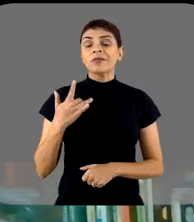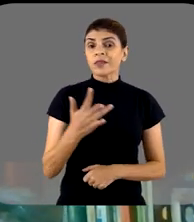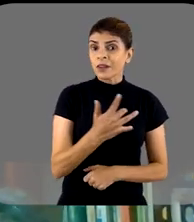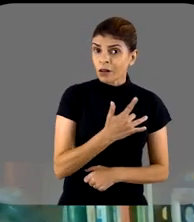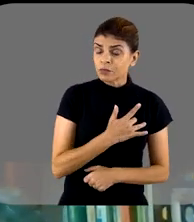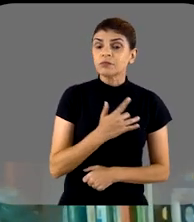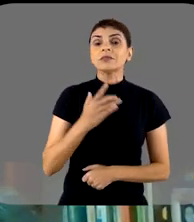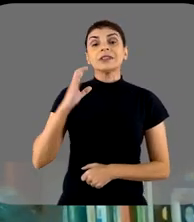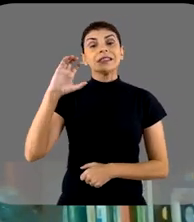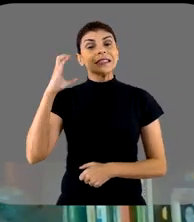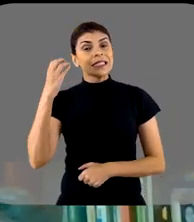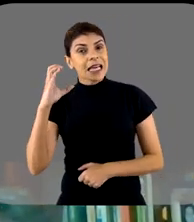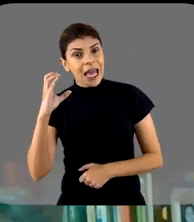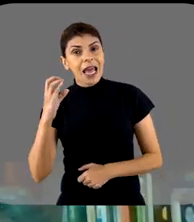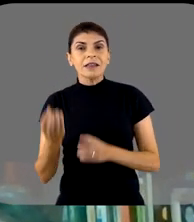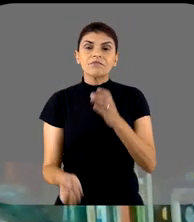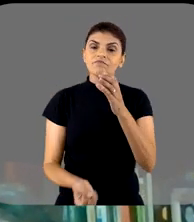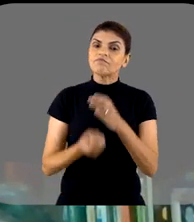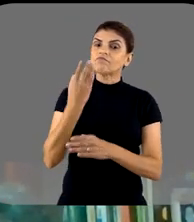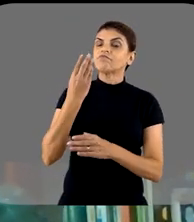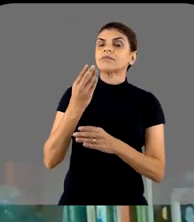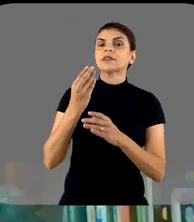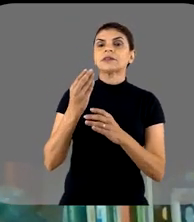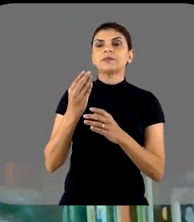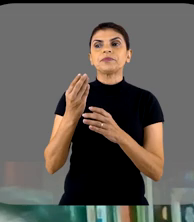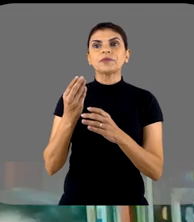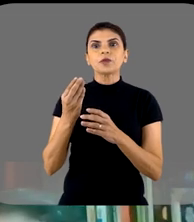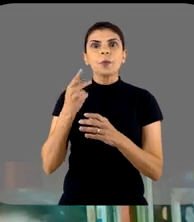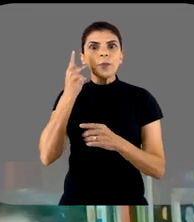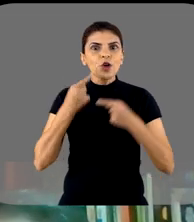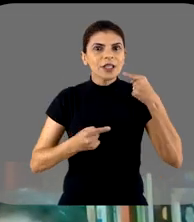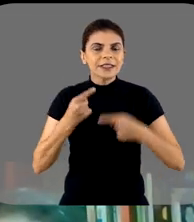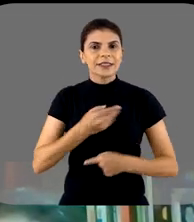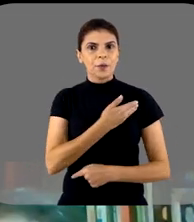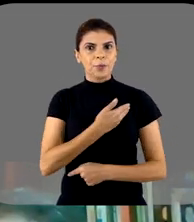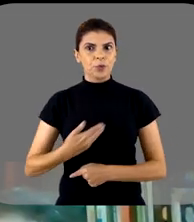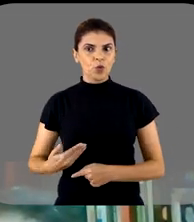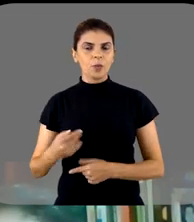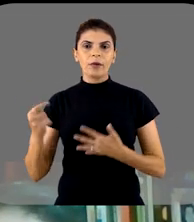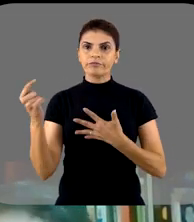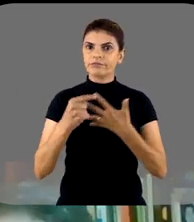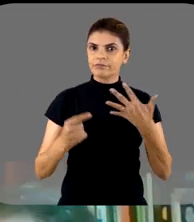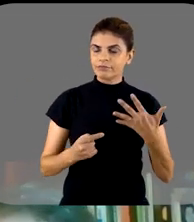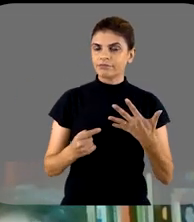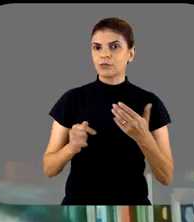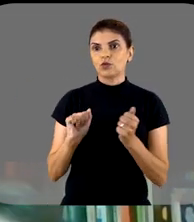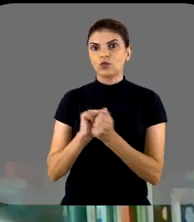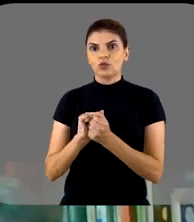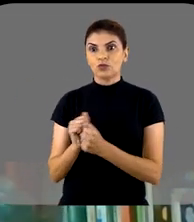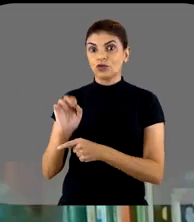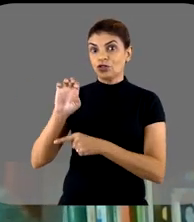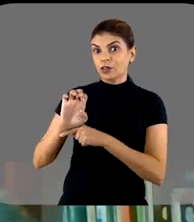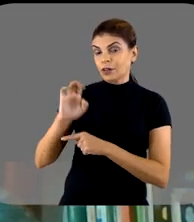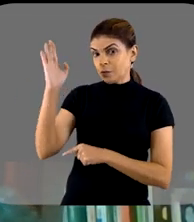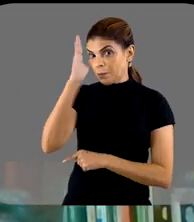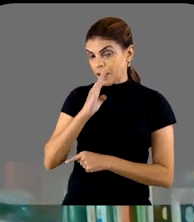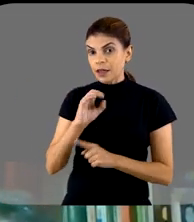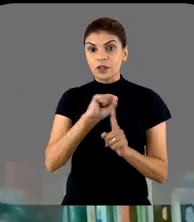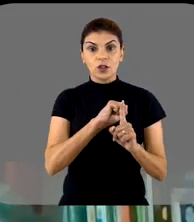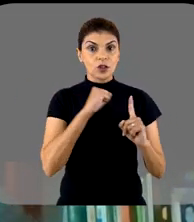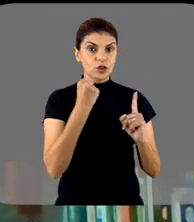ciência, da formulação e implementação de políticas públicas, da relação dessas políticas com o Estado brasileiro e com a sociedade,